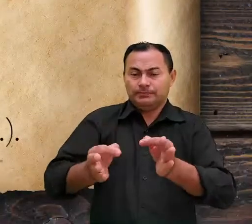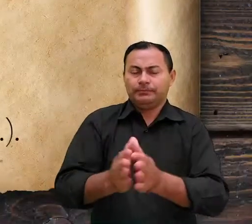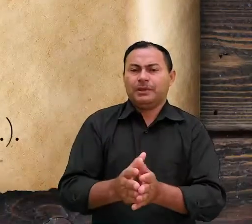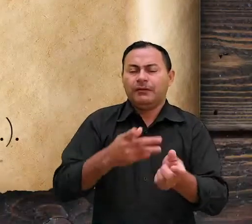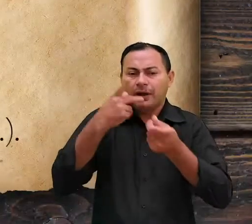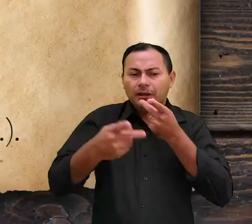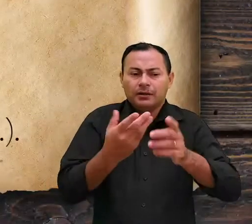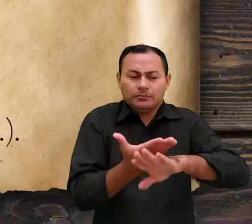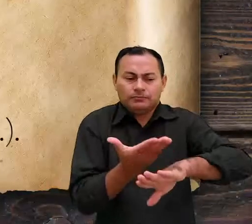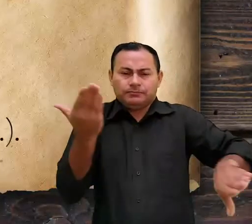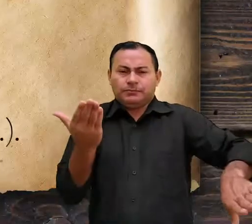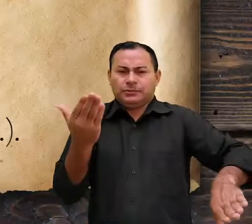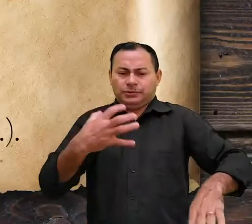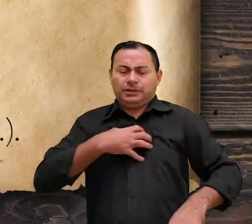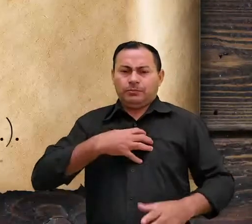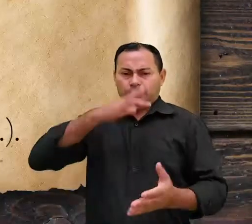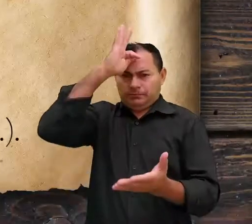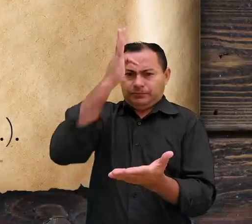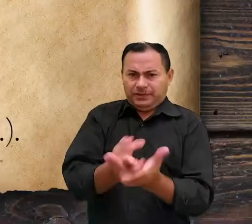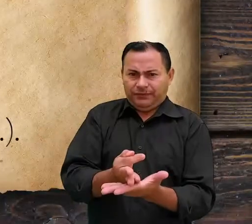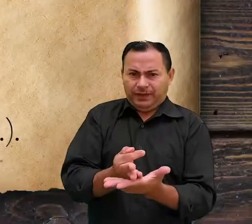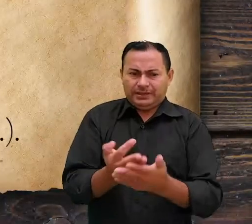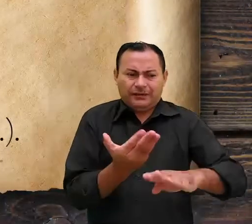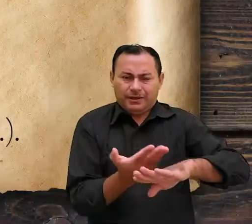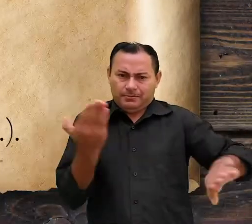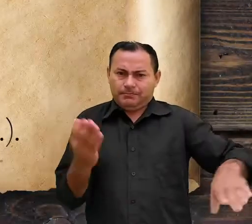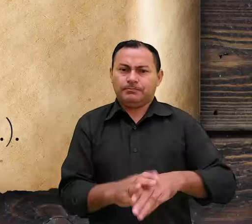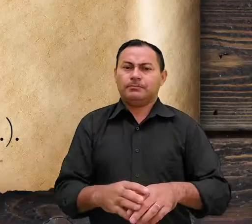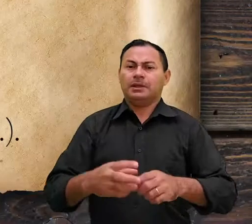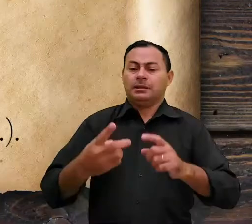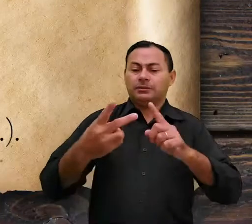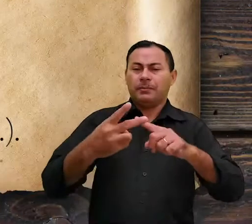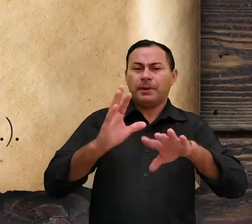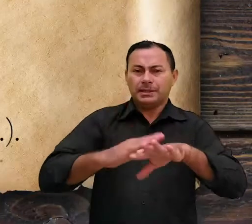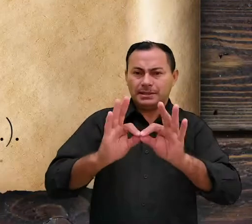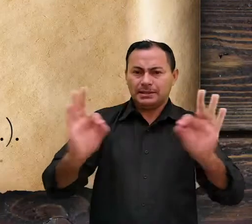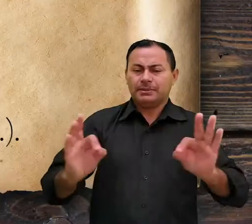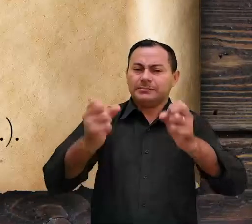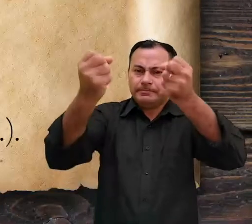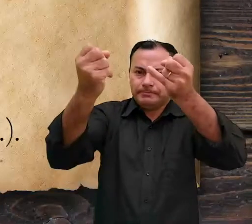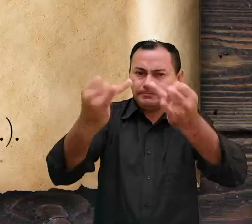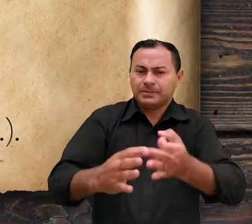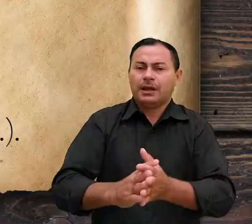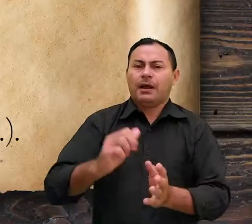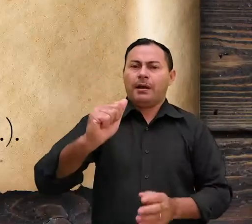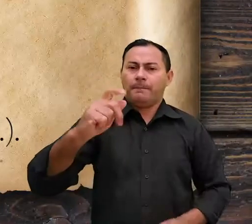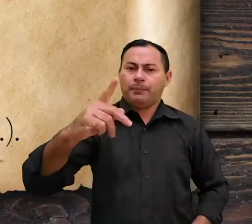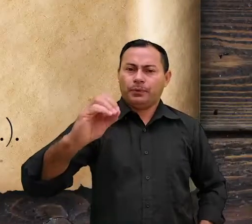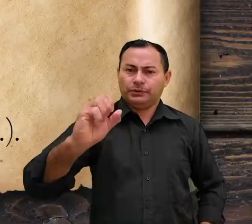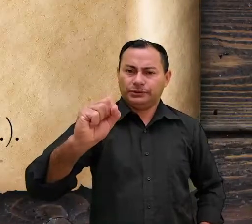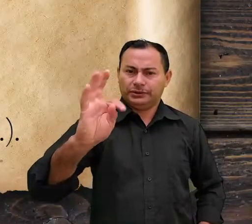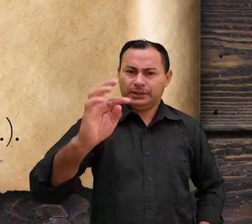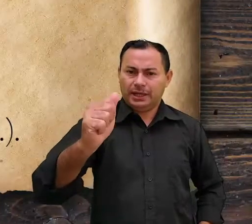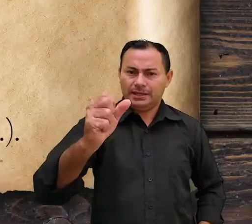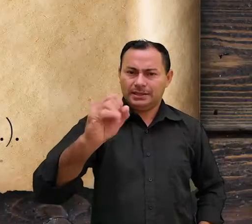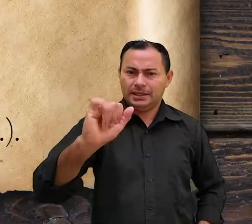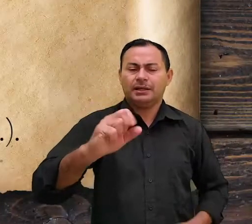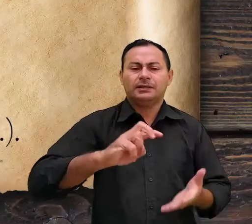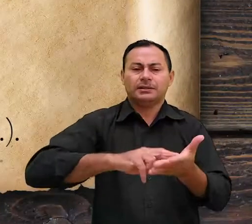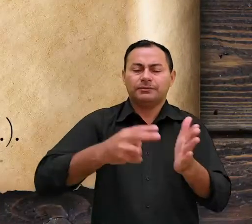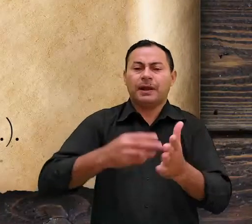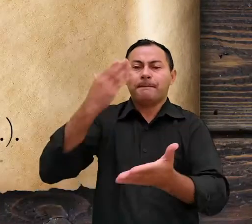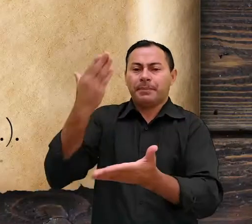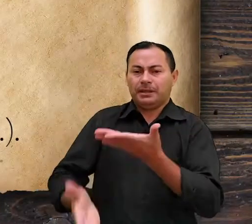significa afastar-se da posição original de fé. Outra maneira mais simples de explicar a apostasia é simplesmente dizer